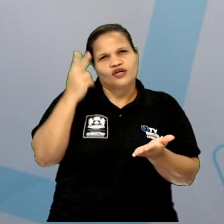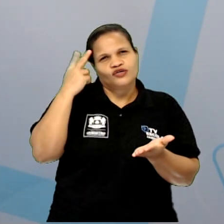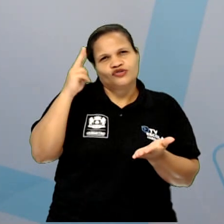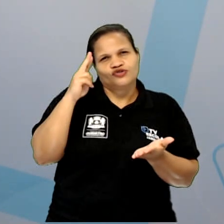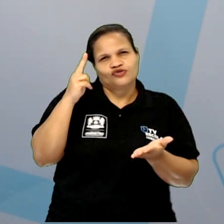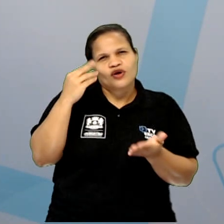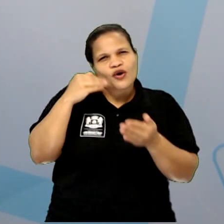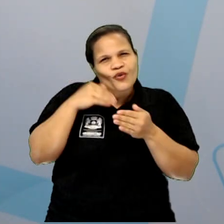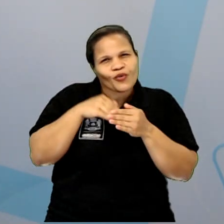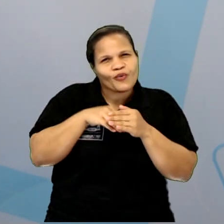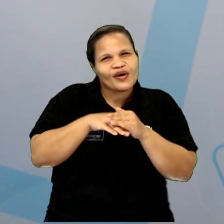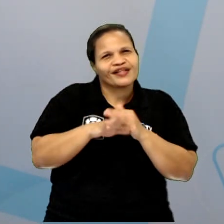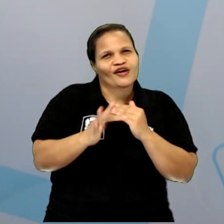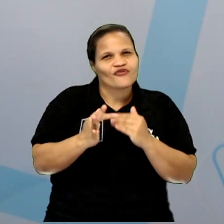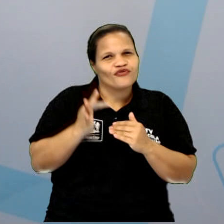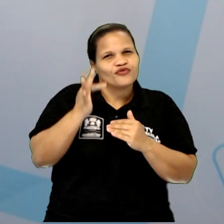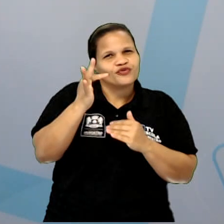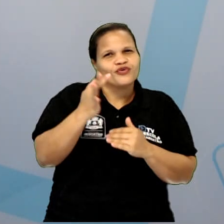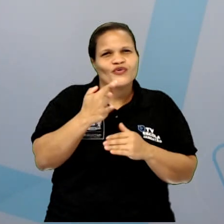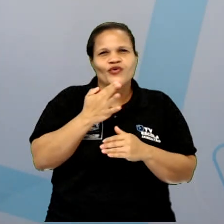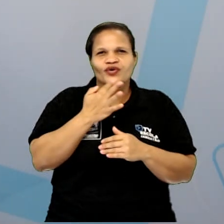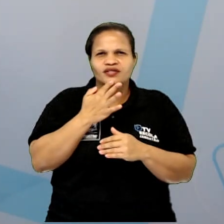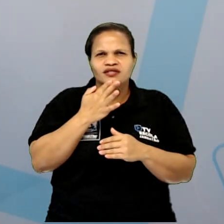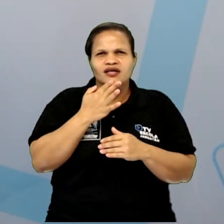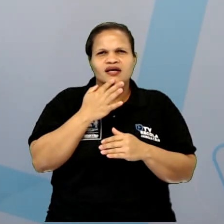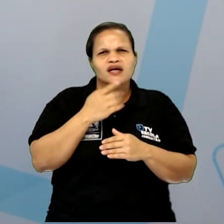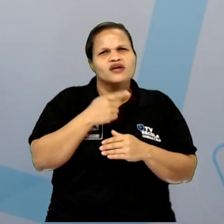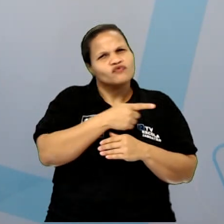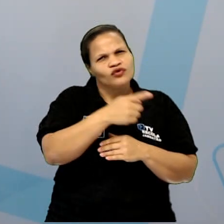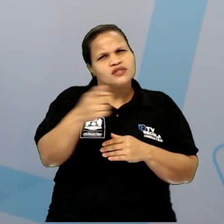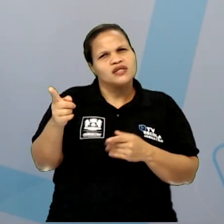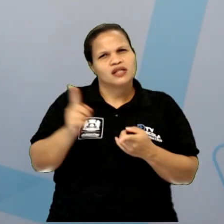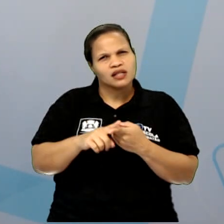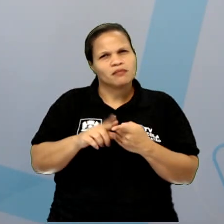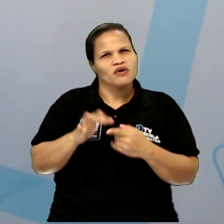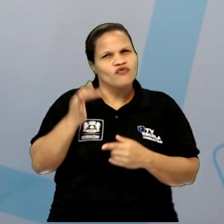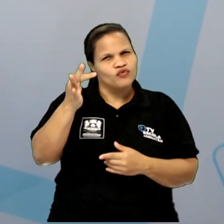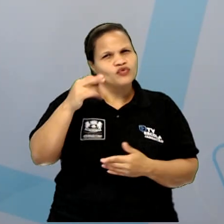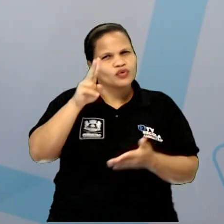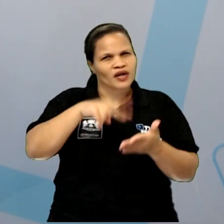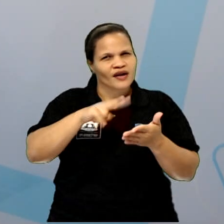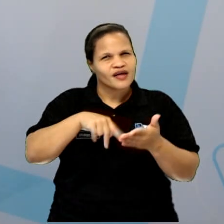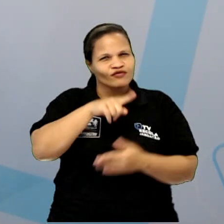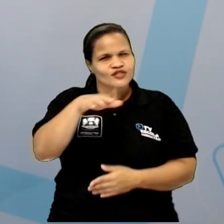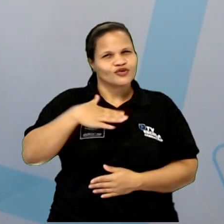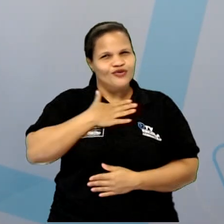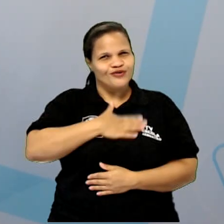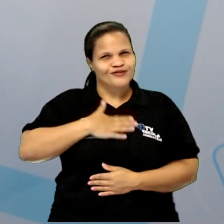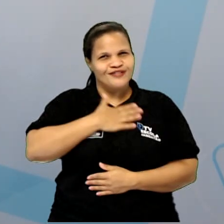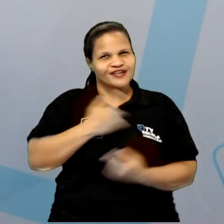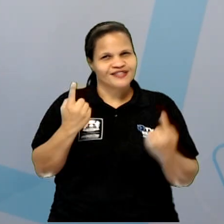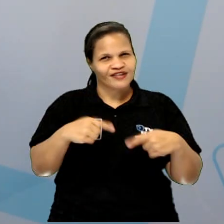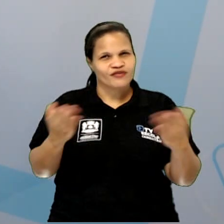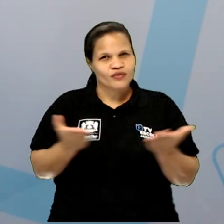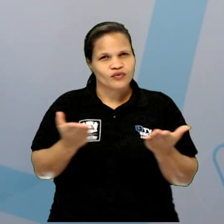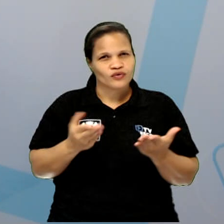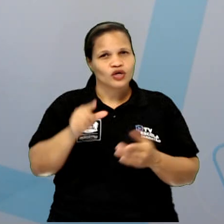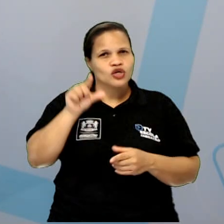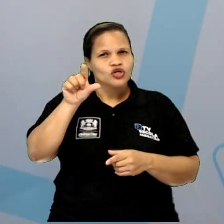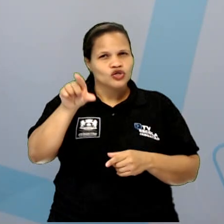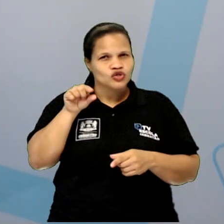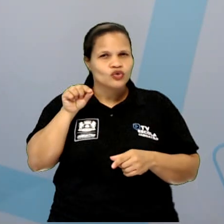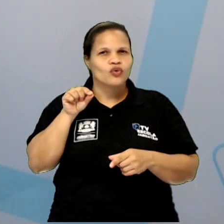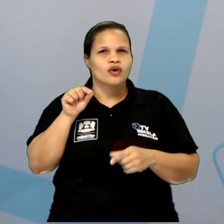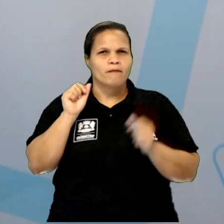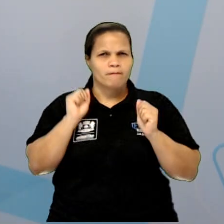ficar guardada para as futuras gerações. E até mesmo para vocês lerem no futuro. Interessante. Gostaram do desafio de hoje? Então, escolham. Ou